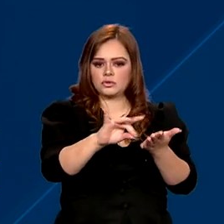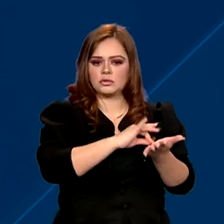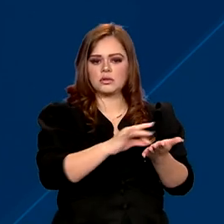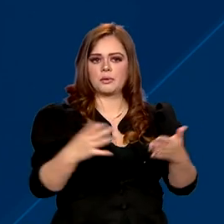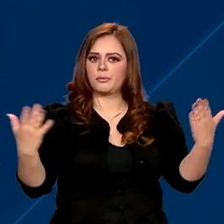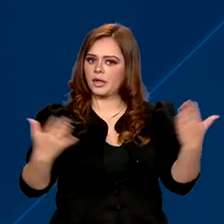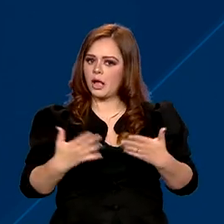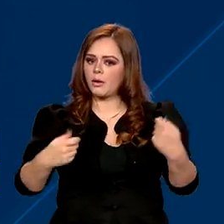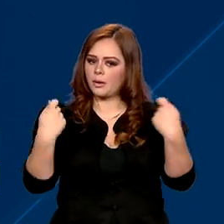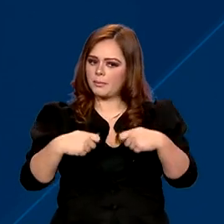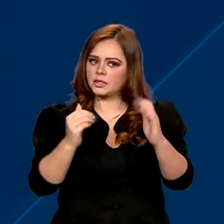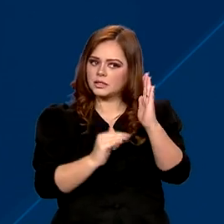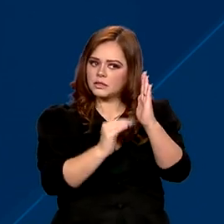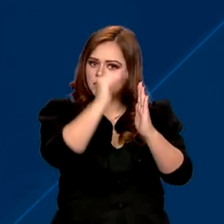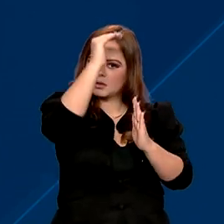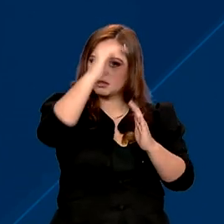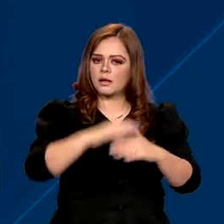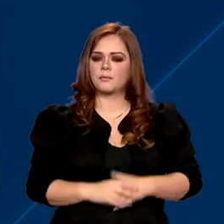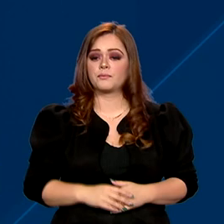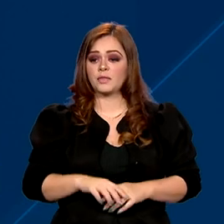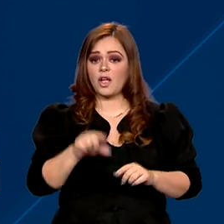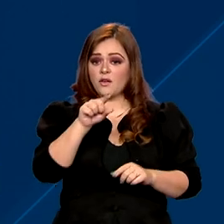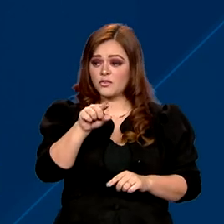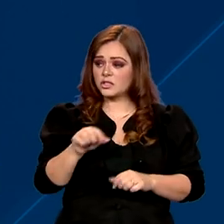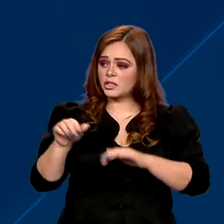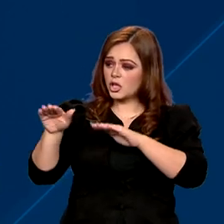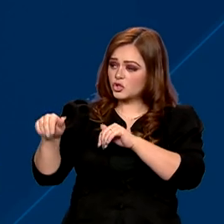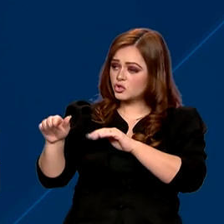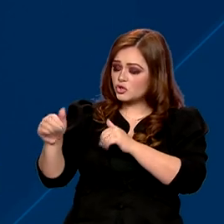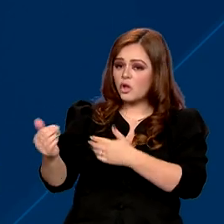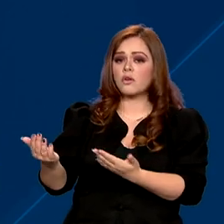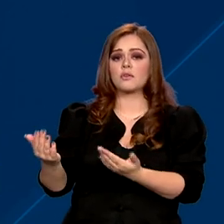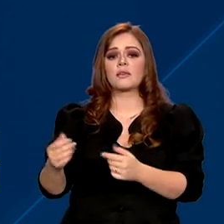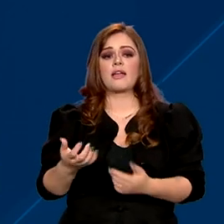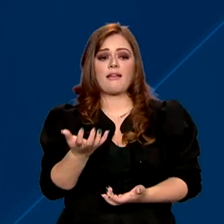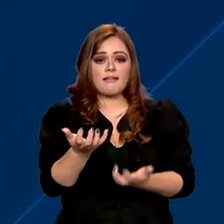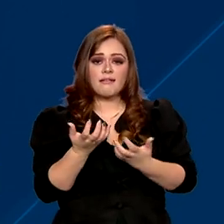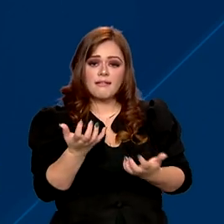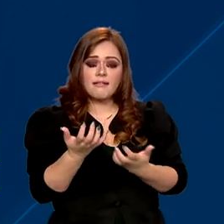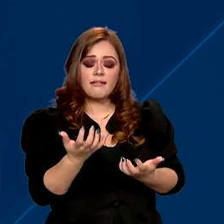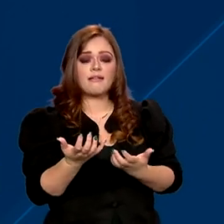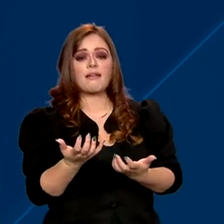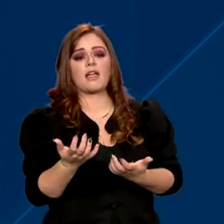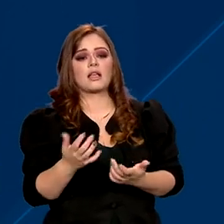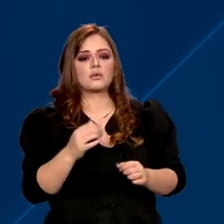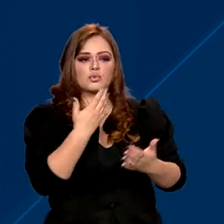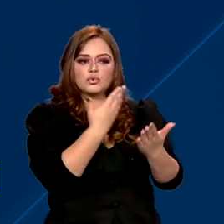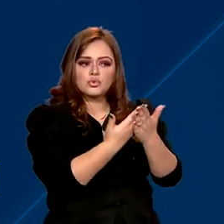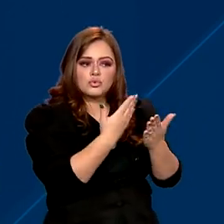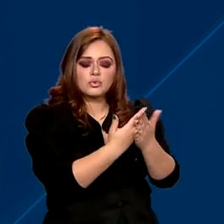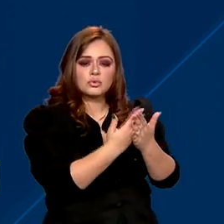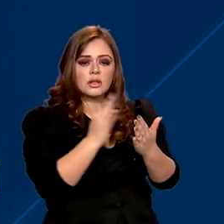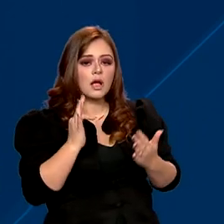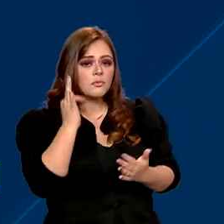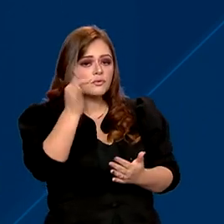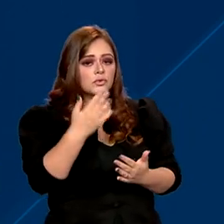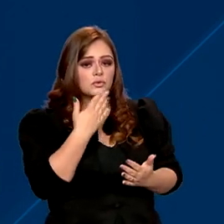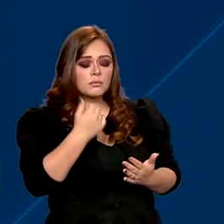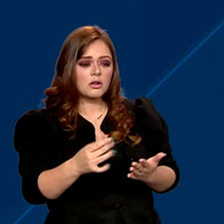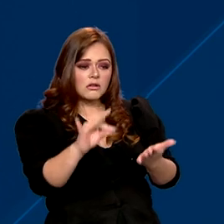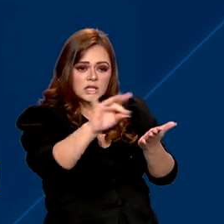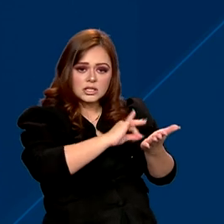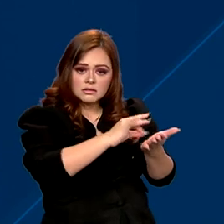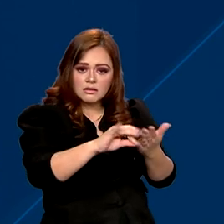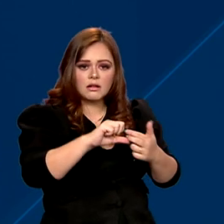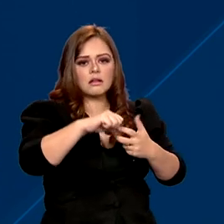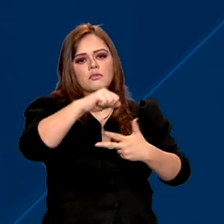bater esse recorde. Você jovem, você menino e menina que querem estudar para garantir o seu futuro, se inscrevam no